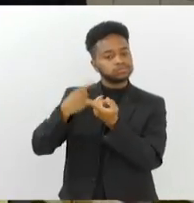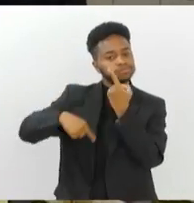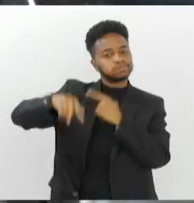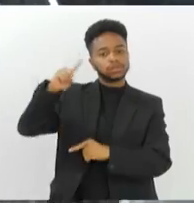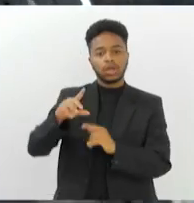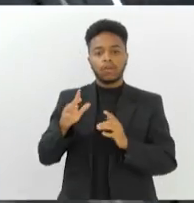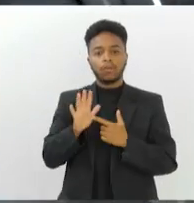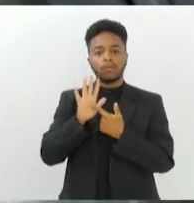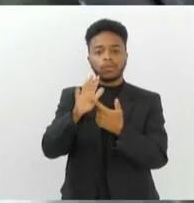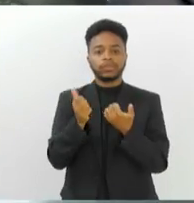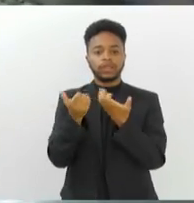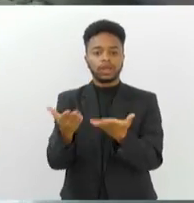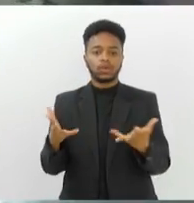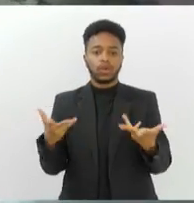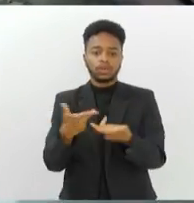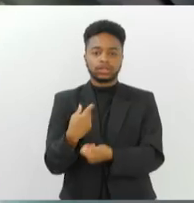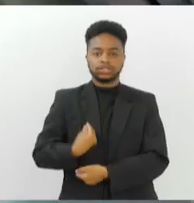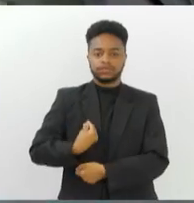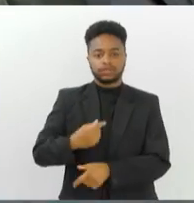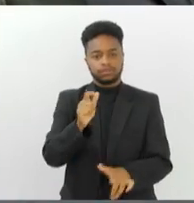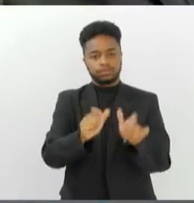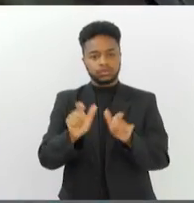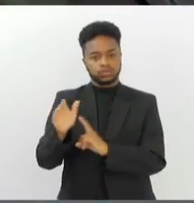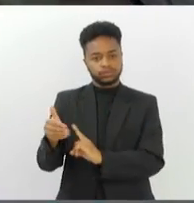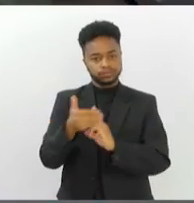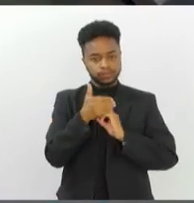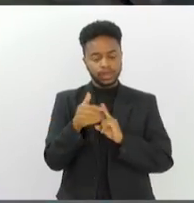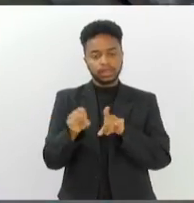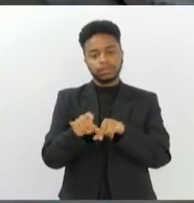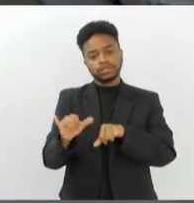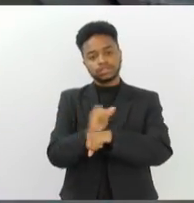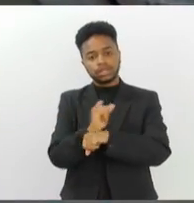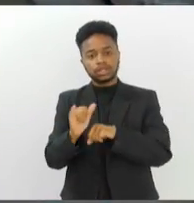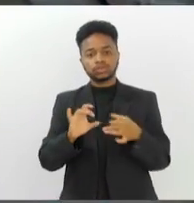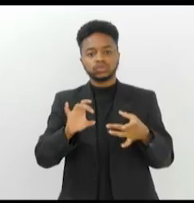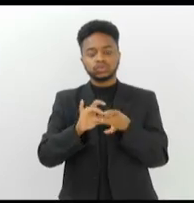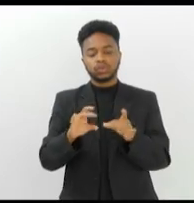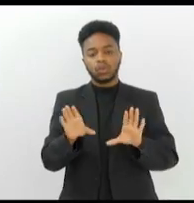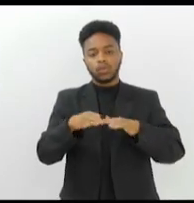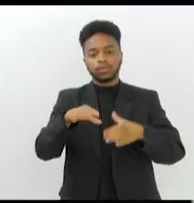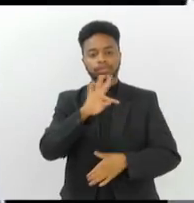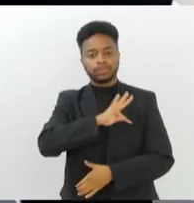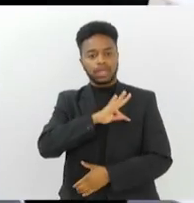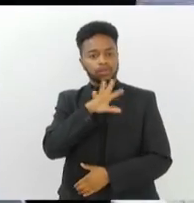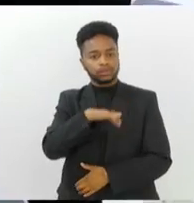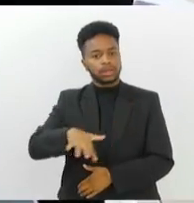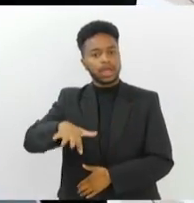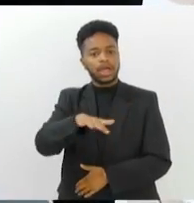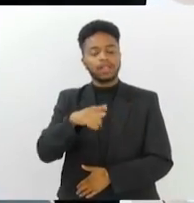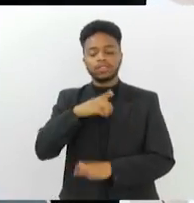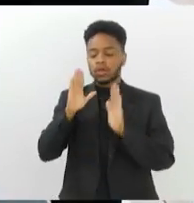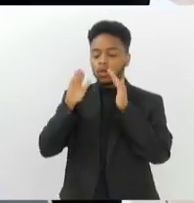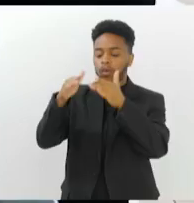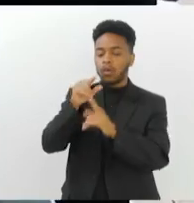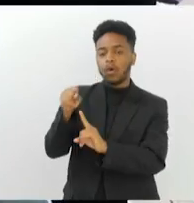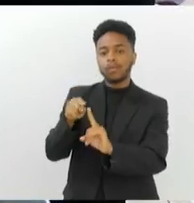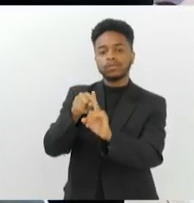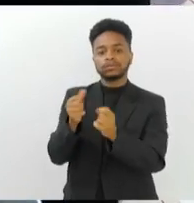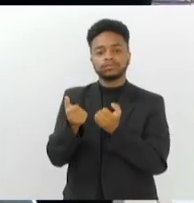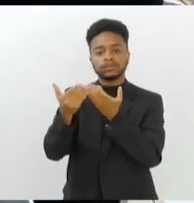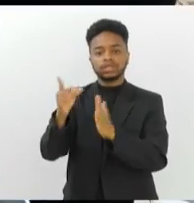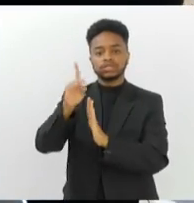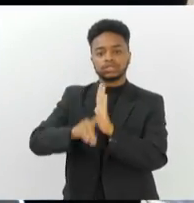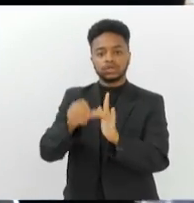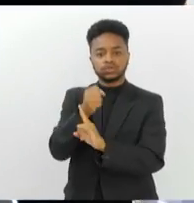na qualidade de vida das acolhidas. A estratégia desenvolvida pela equipe técnica da unidade tem como foco garantir os direitos